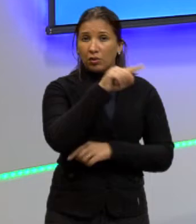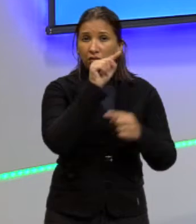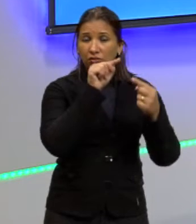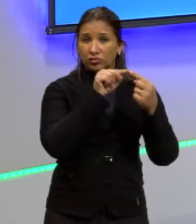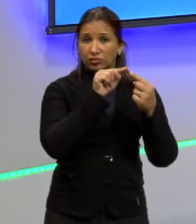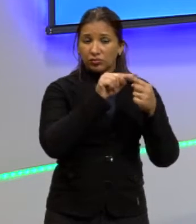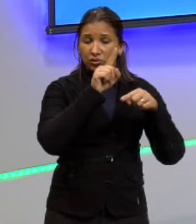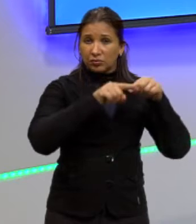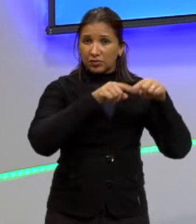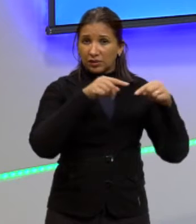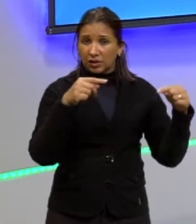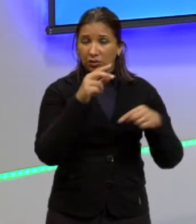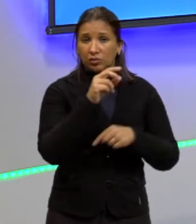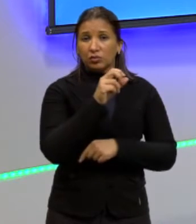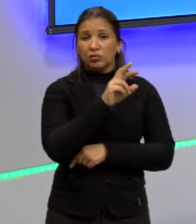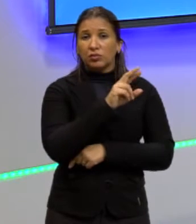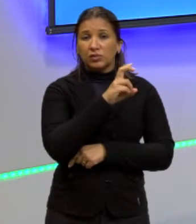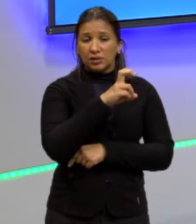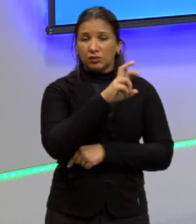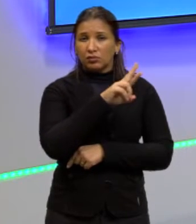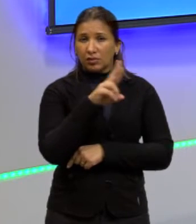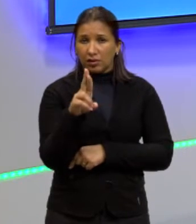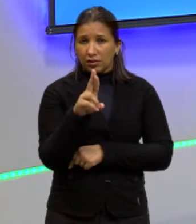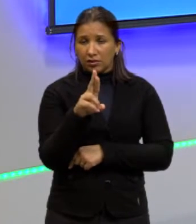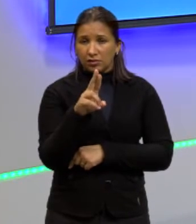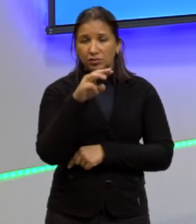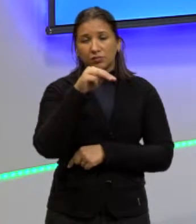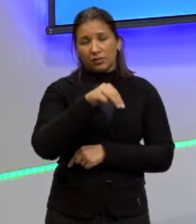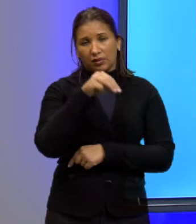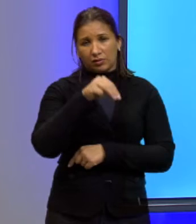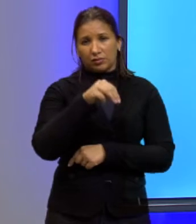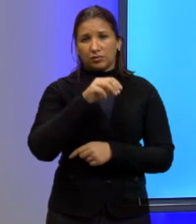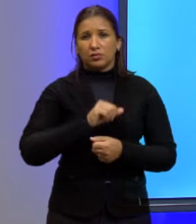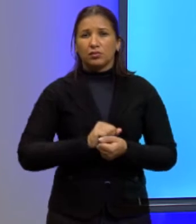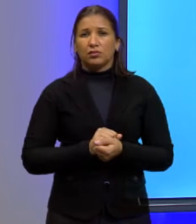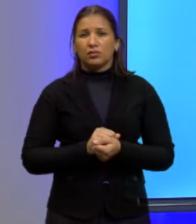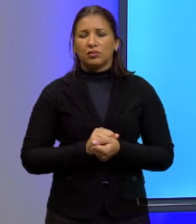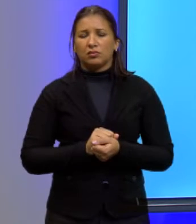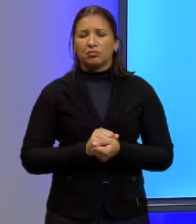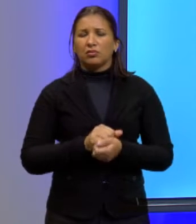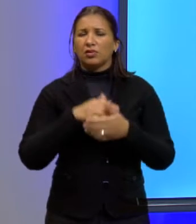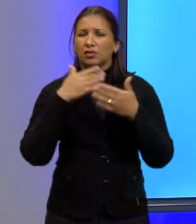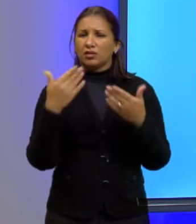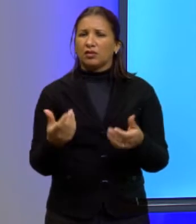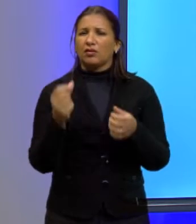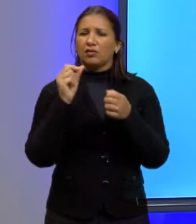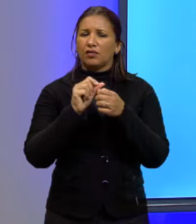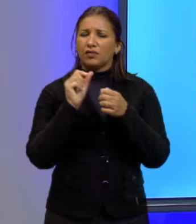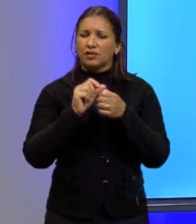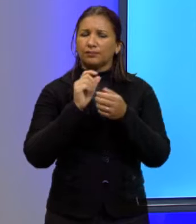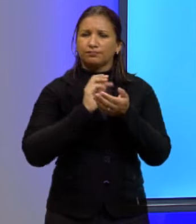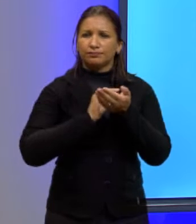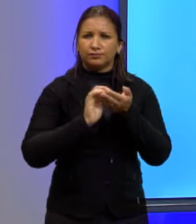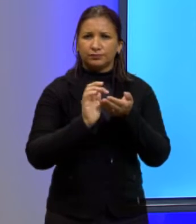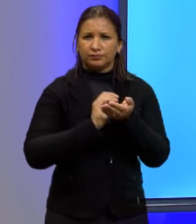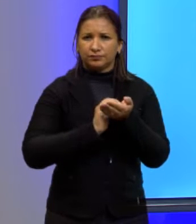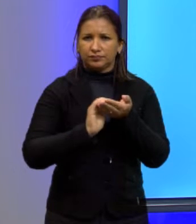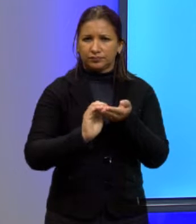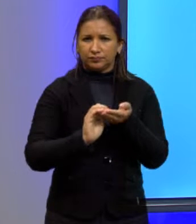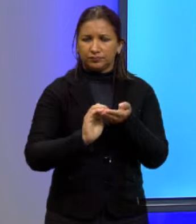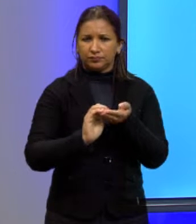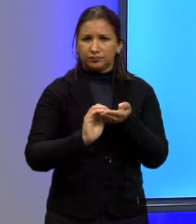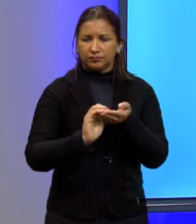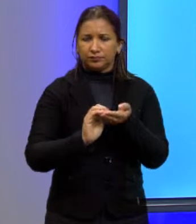de cerca que custa 5 reais o metro. Então, nós vamos fazer as expressões aqui para